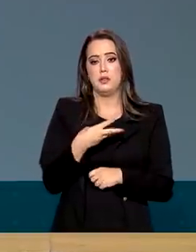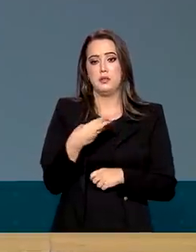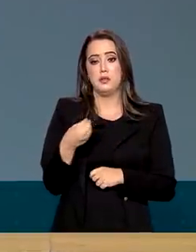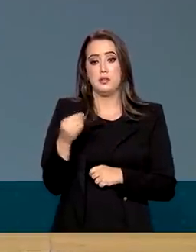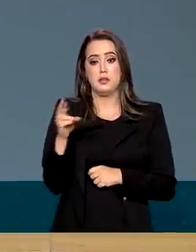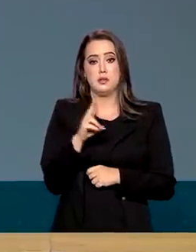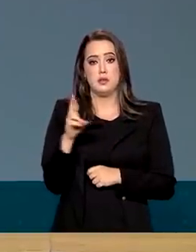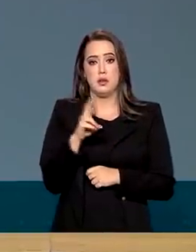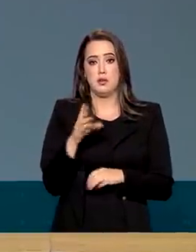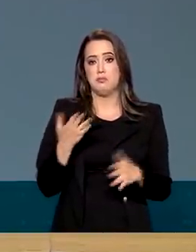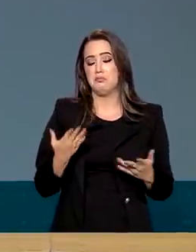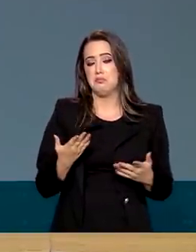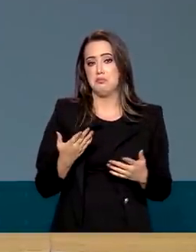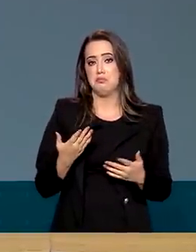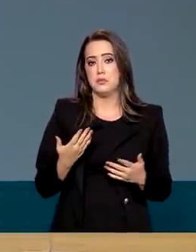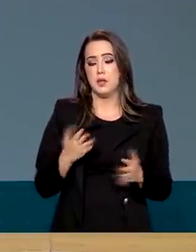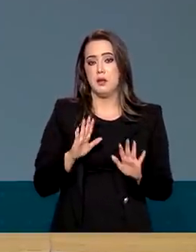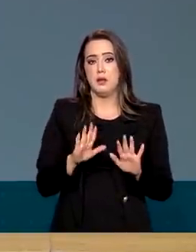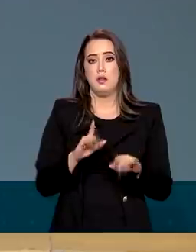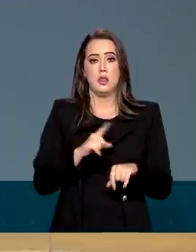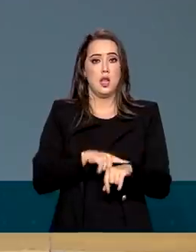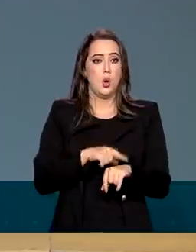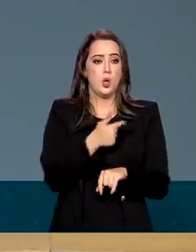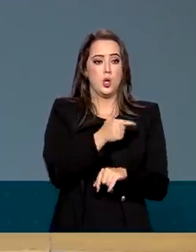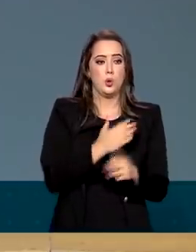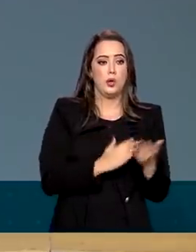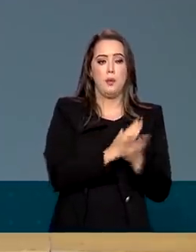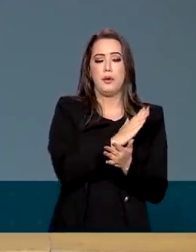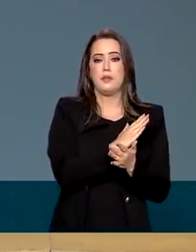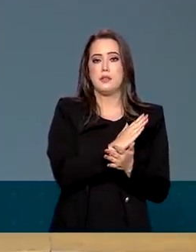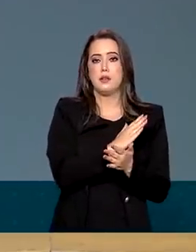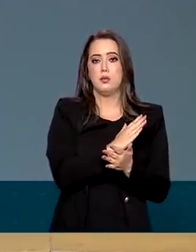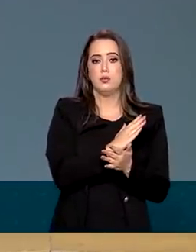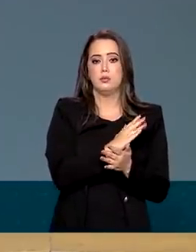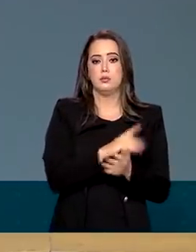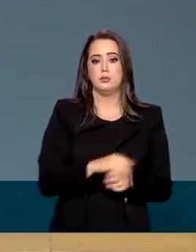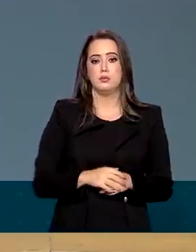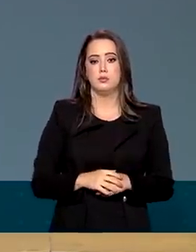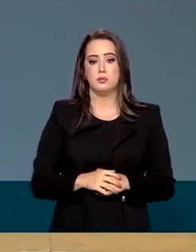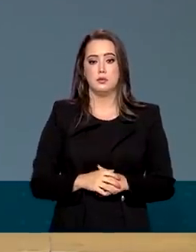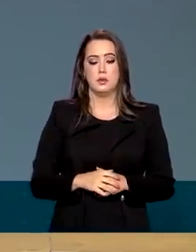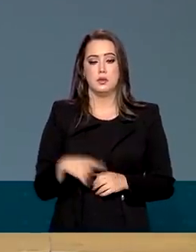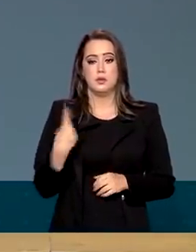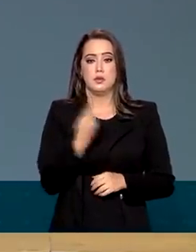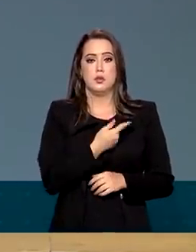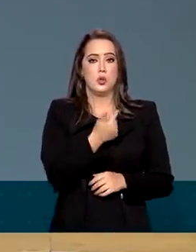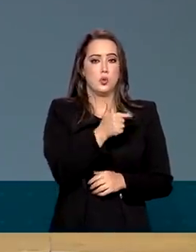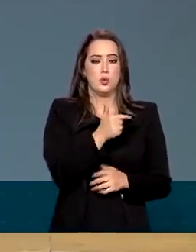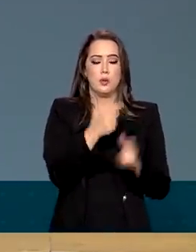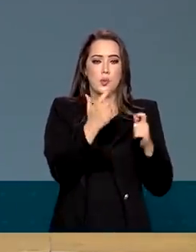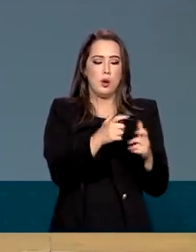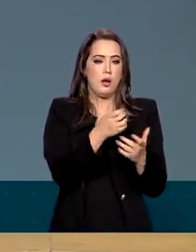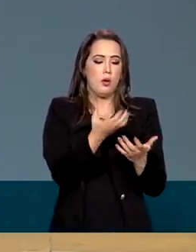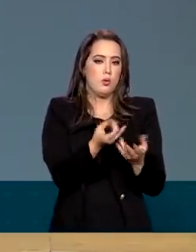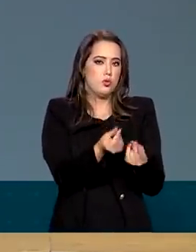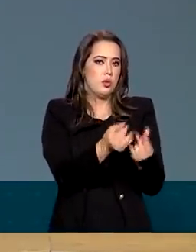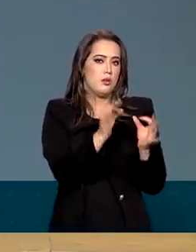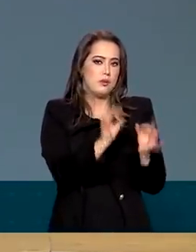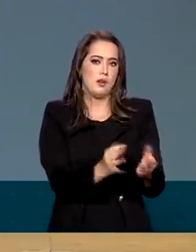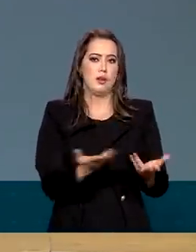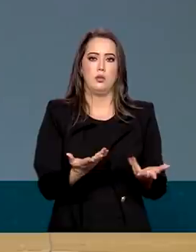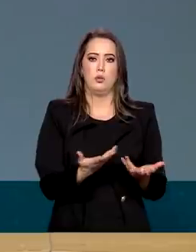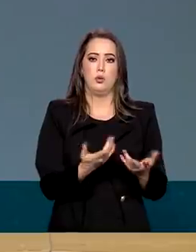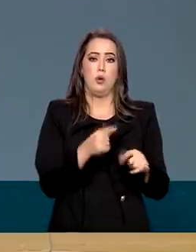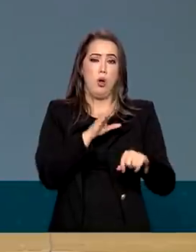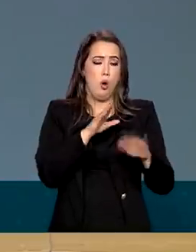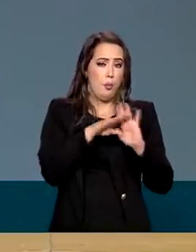O auxílio, de repente, seria 300. Na hora que não aprovaram, nós estamos sem fonte permanente, o programa é transitório,